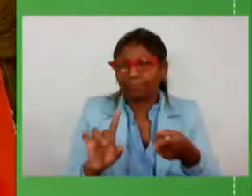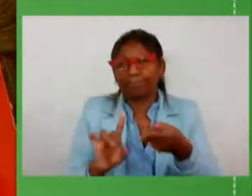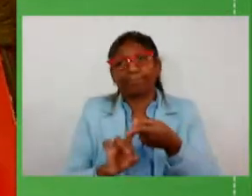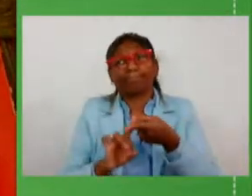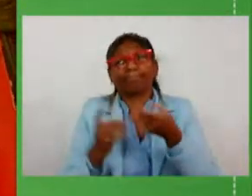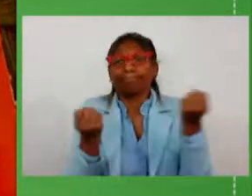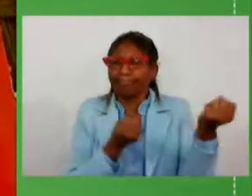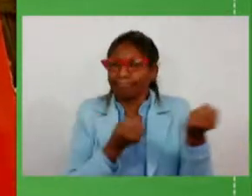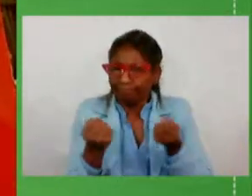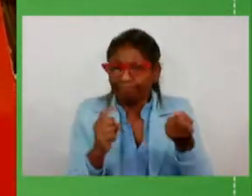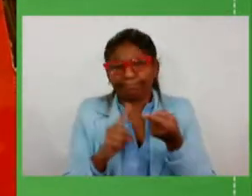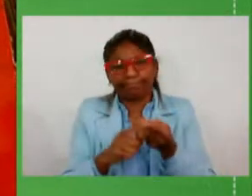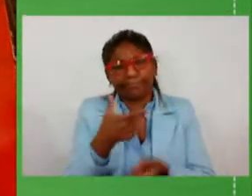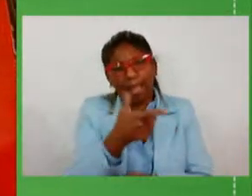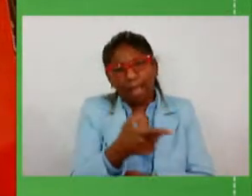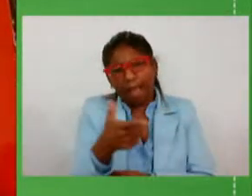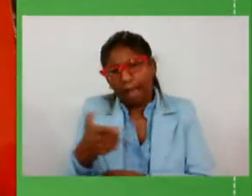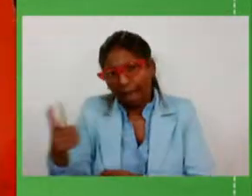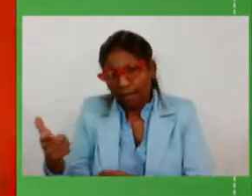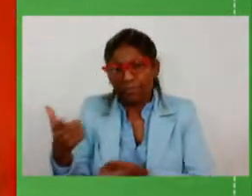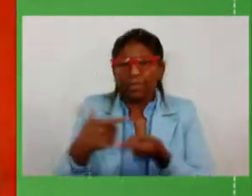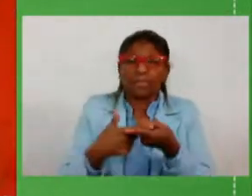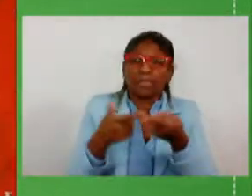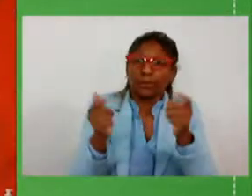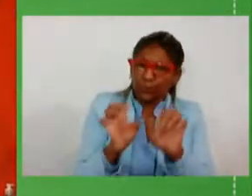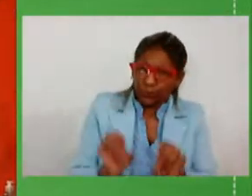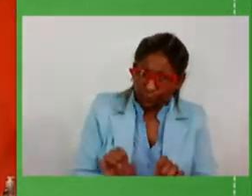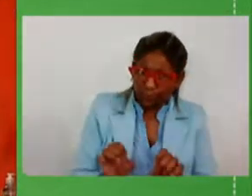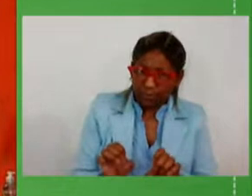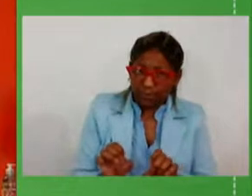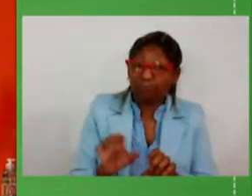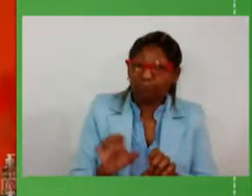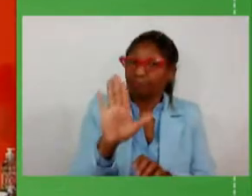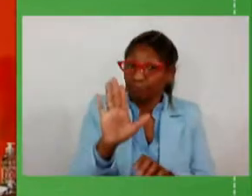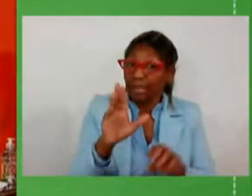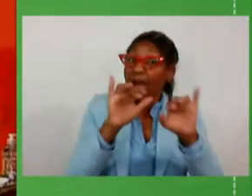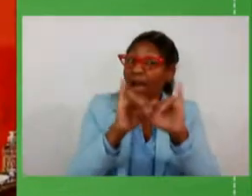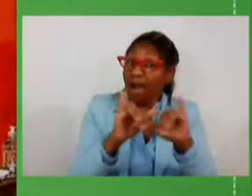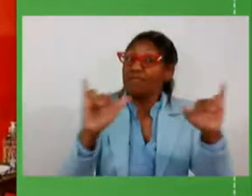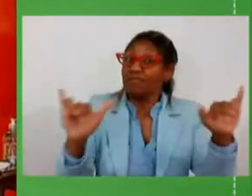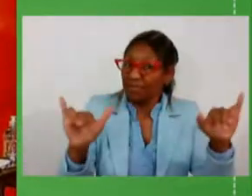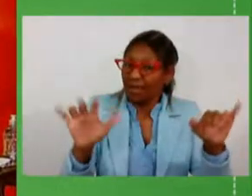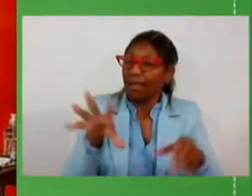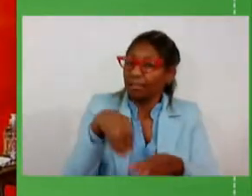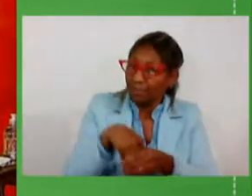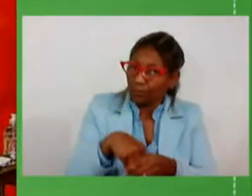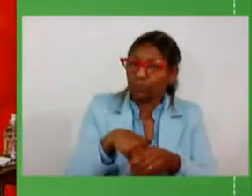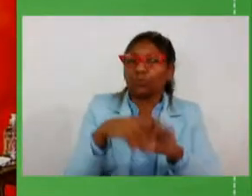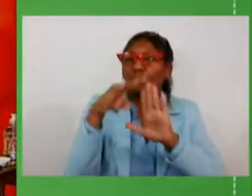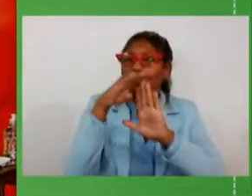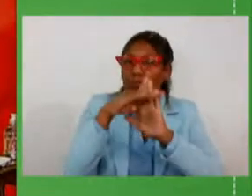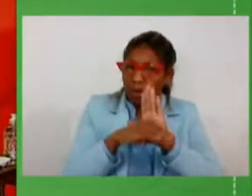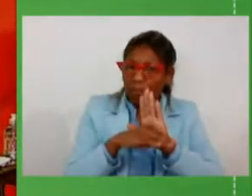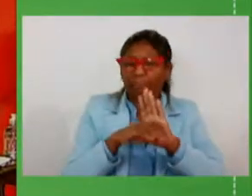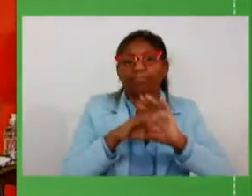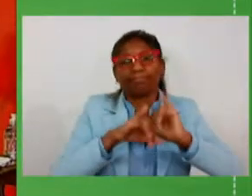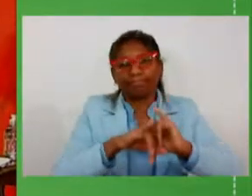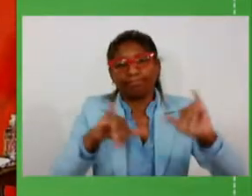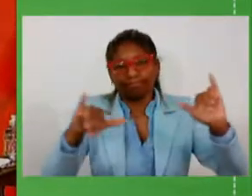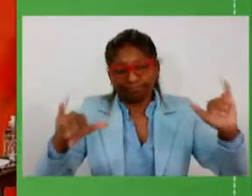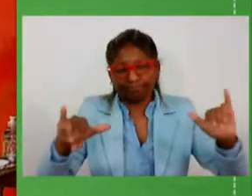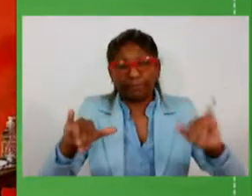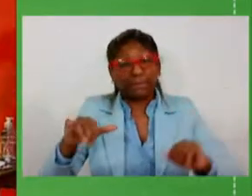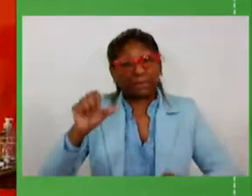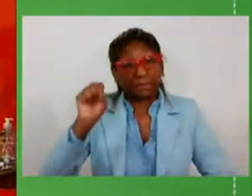armamentos em estrutura e a gente vai poder anunciar isso também dentro deste programa estruturado de investimentos do